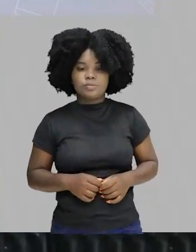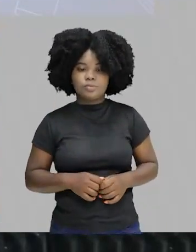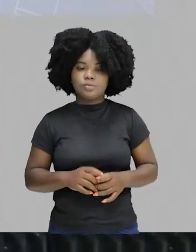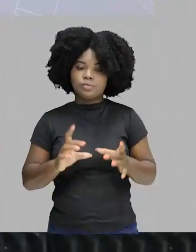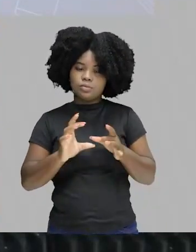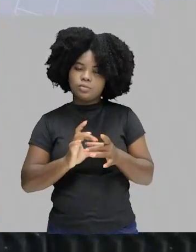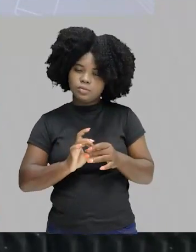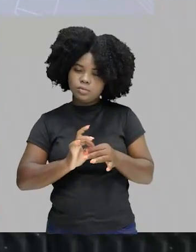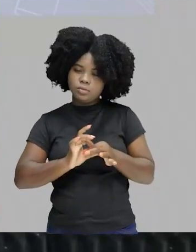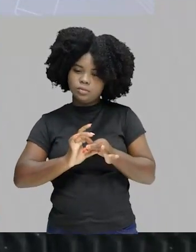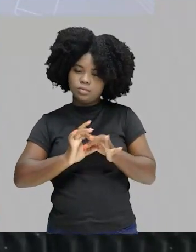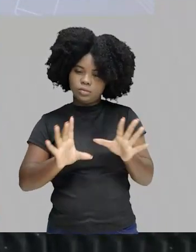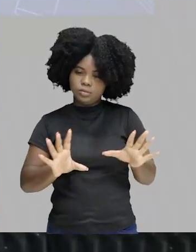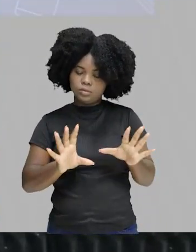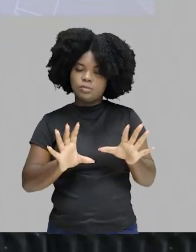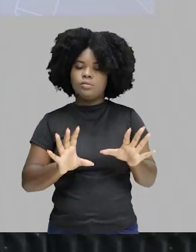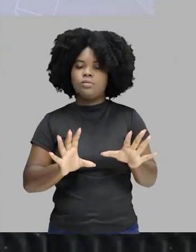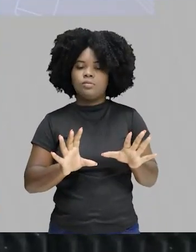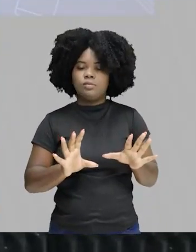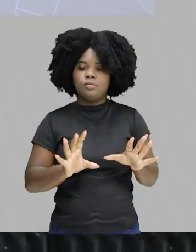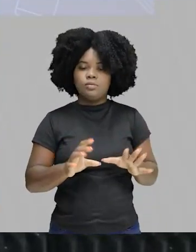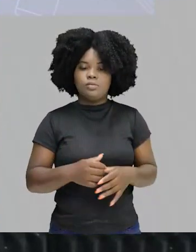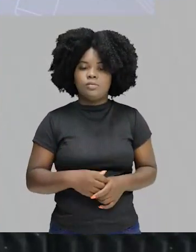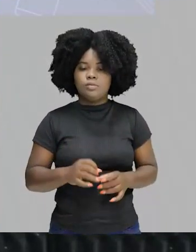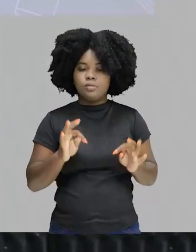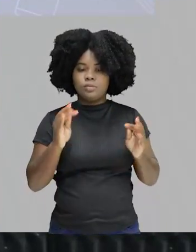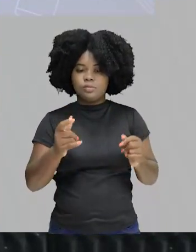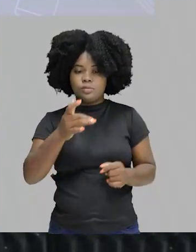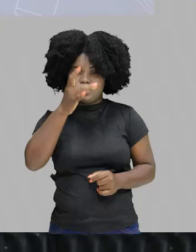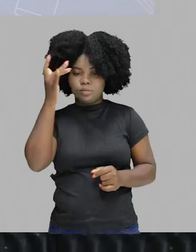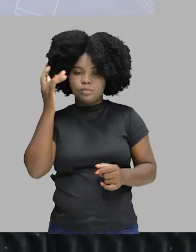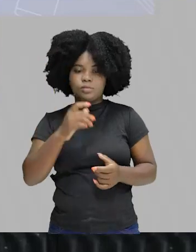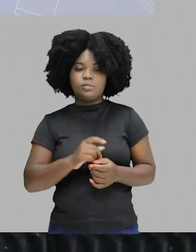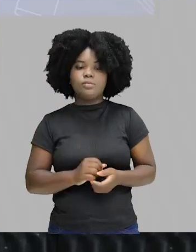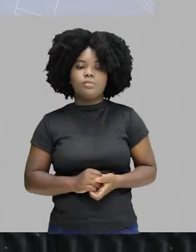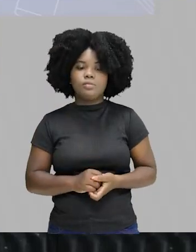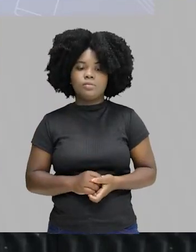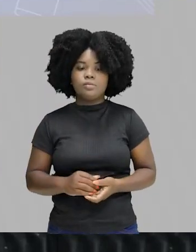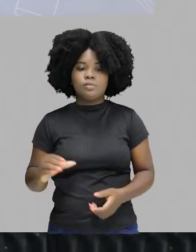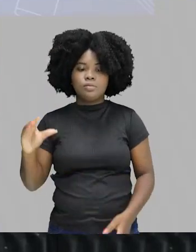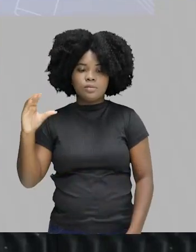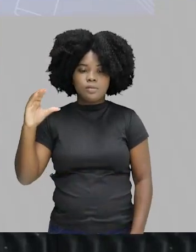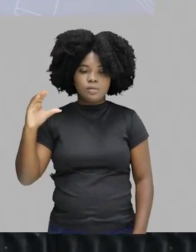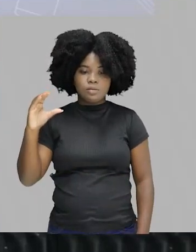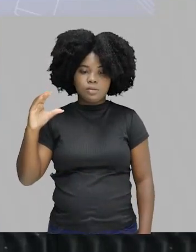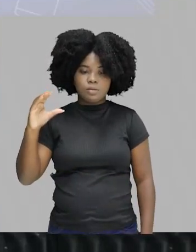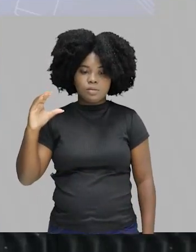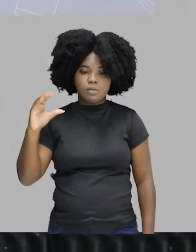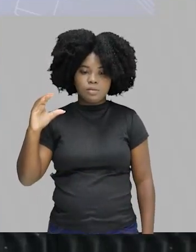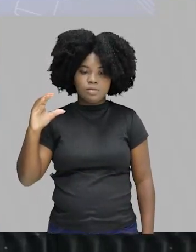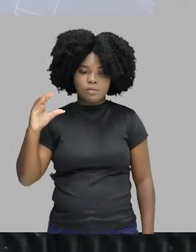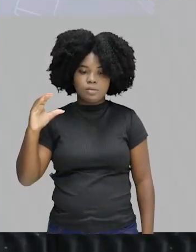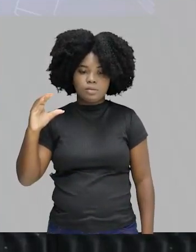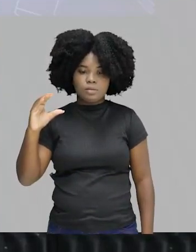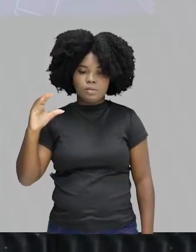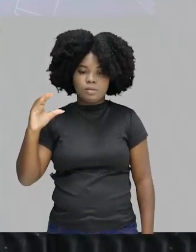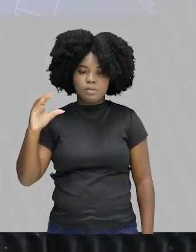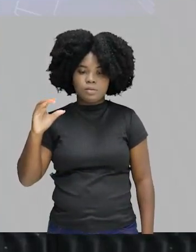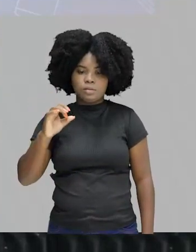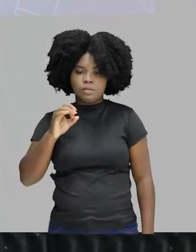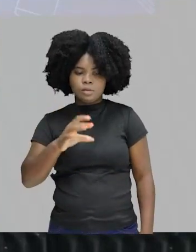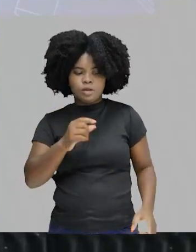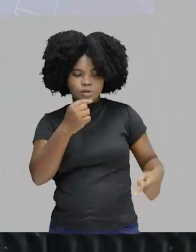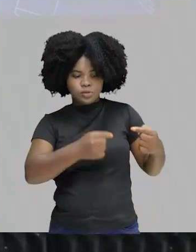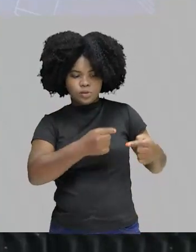A liberdade, todos esses atores ali funcionando. Letra C. Envolve apenas o aspecto político? Não, não